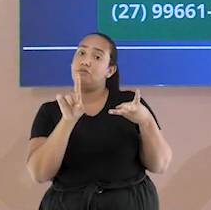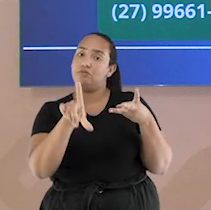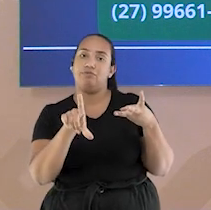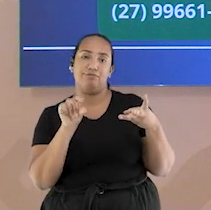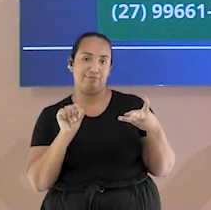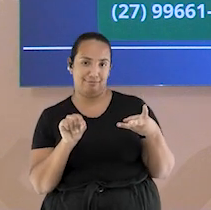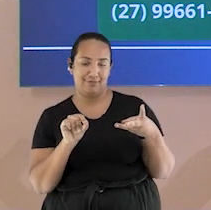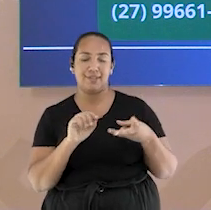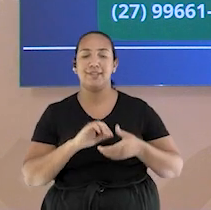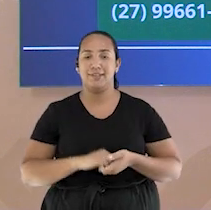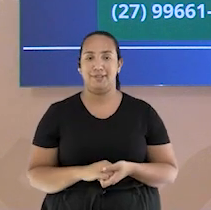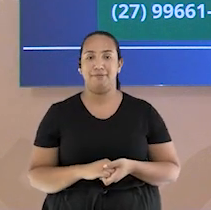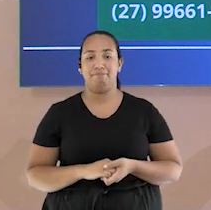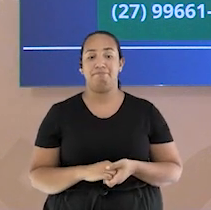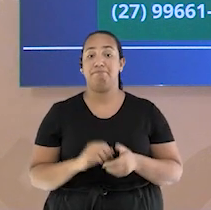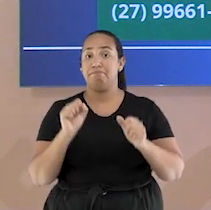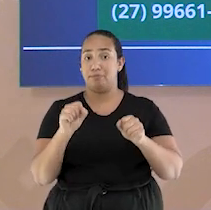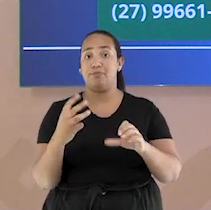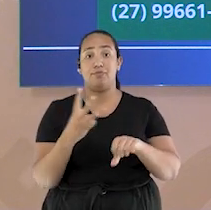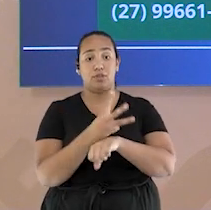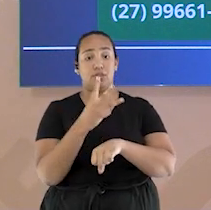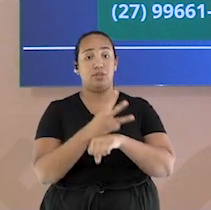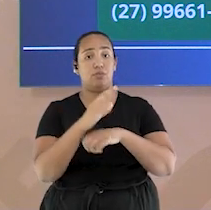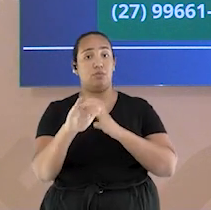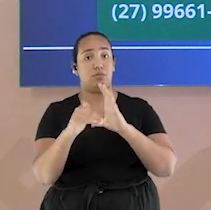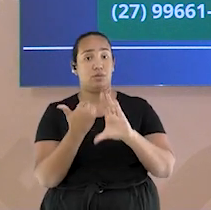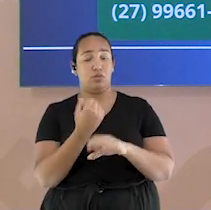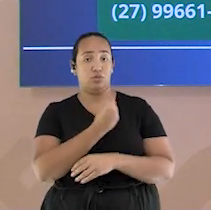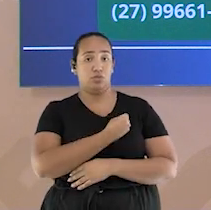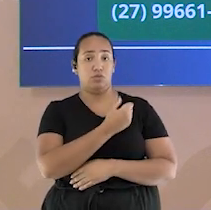nos enviar através do nosso WhatsApp que é o